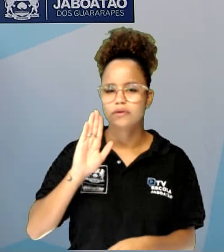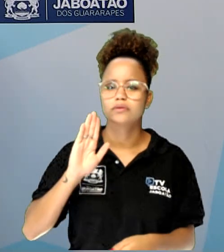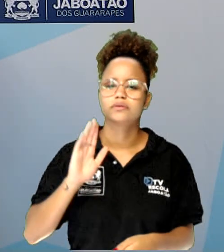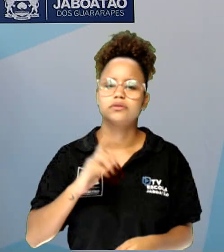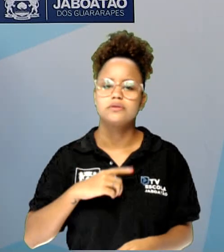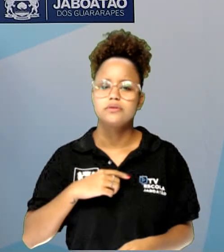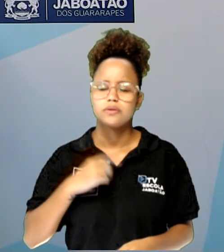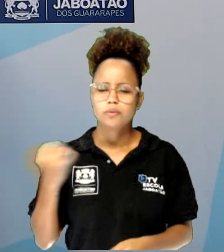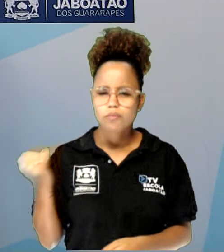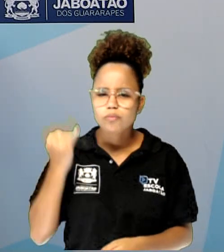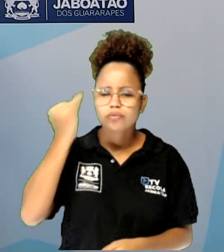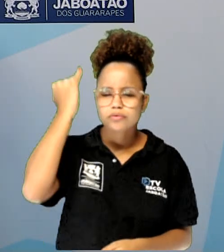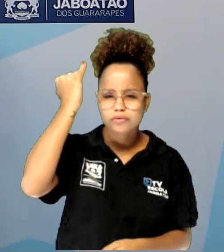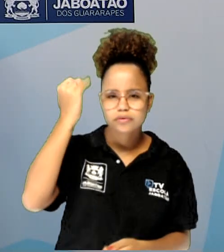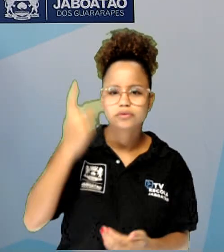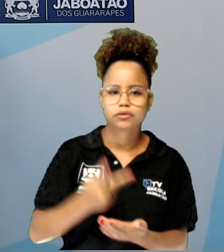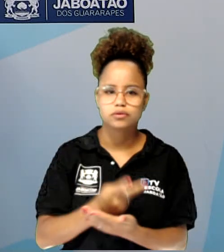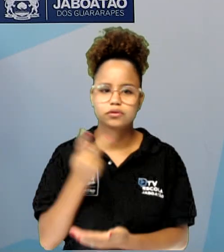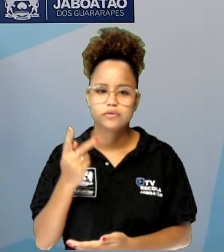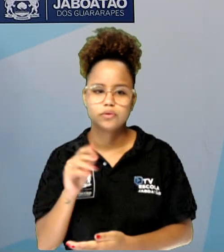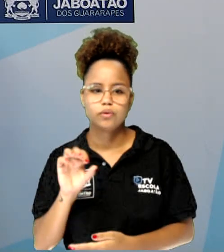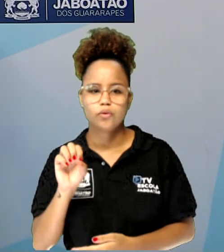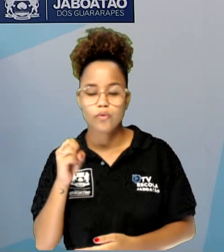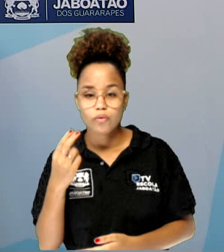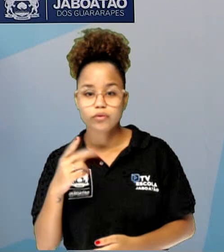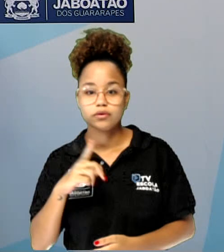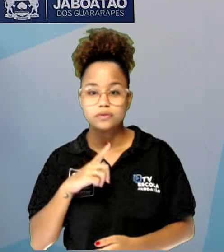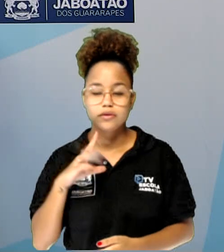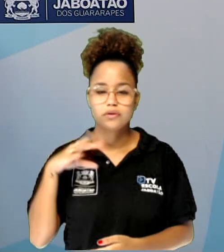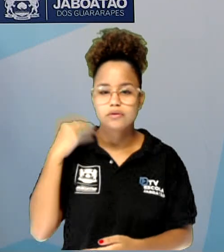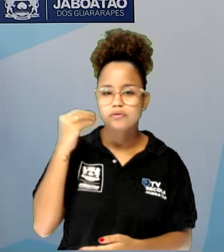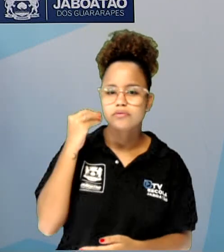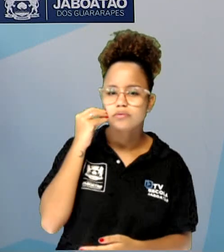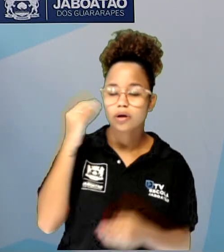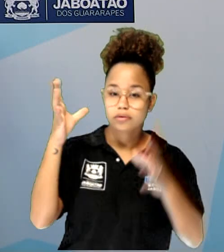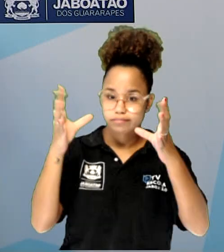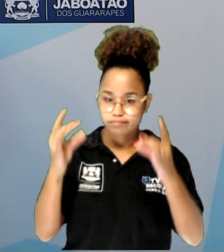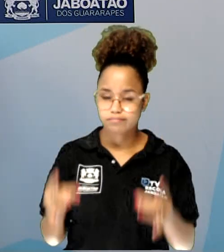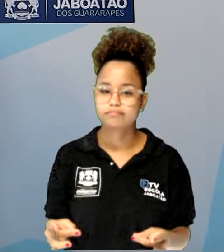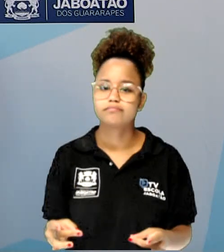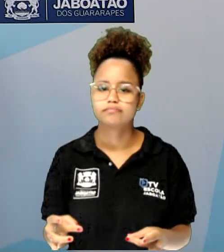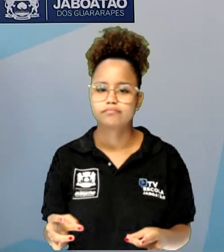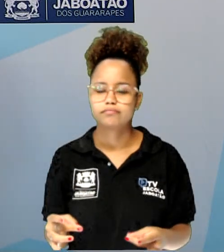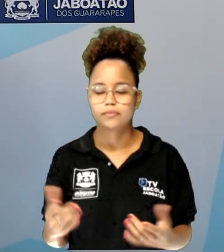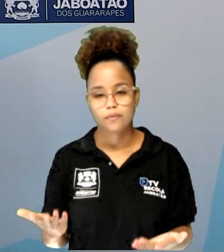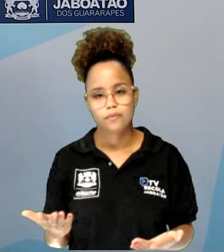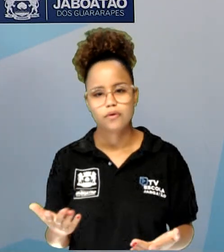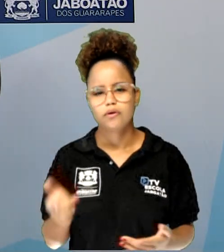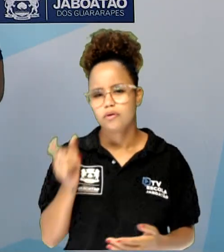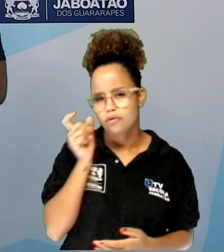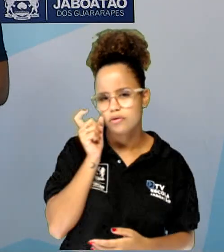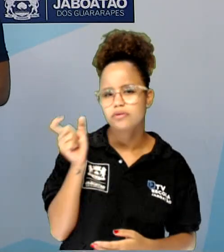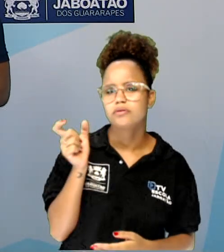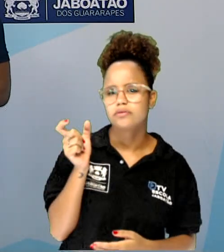vida ou enfocando em sua experiência específica. Uma coisa interessante da